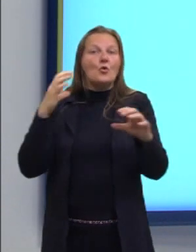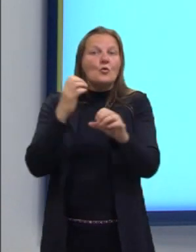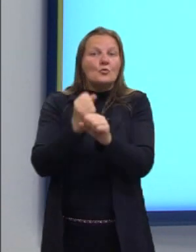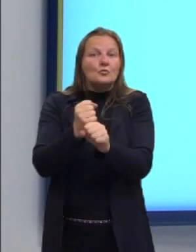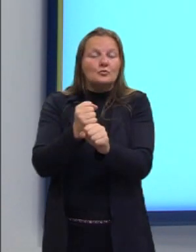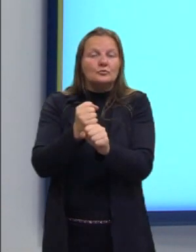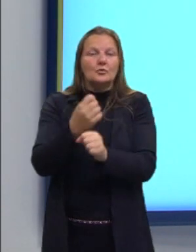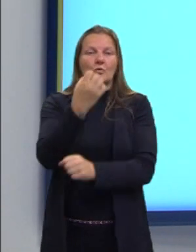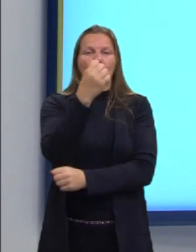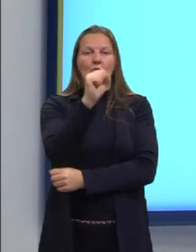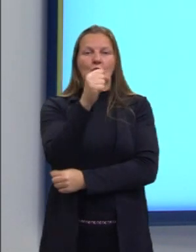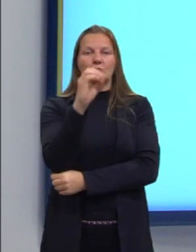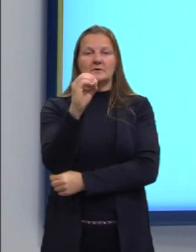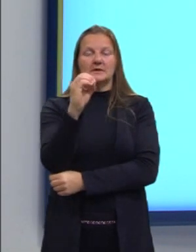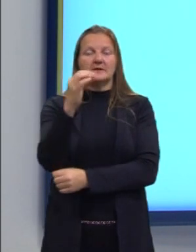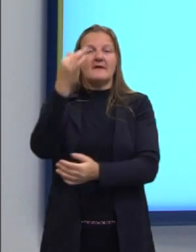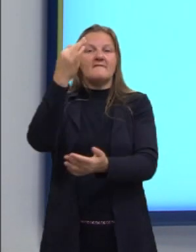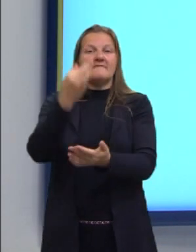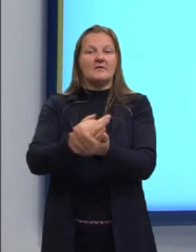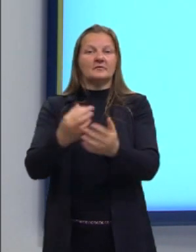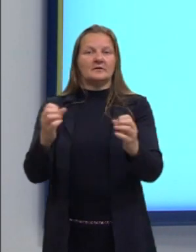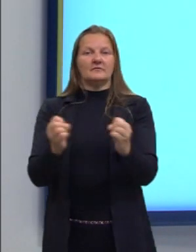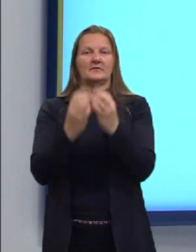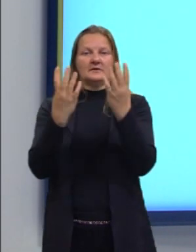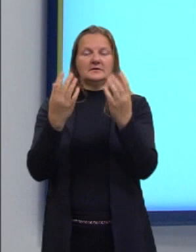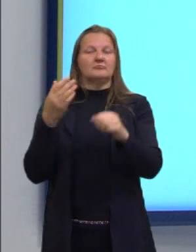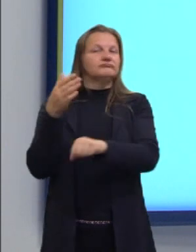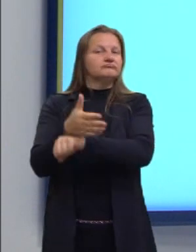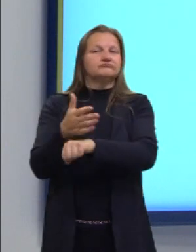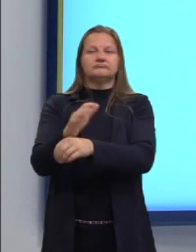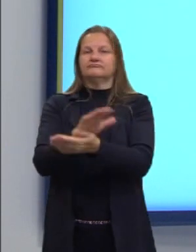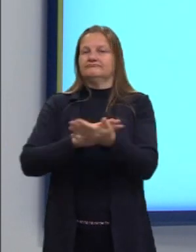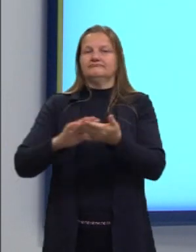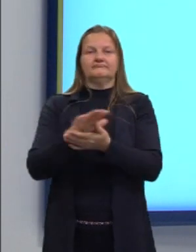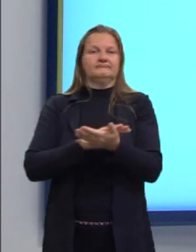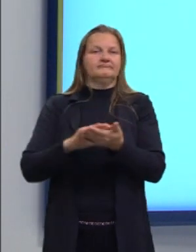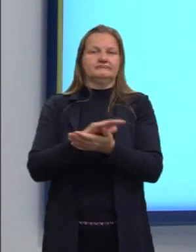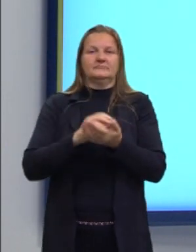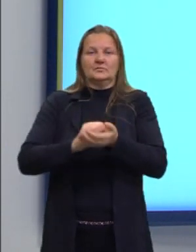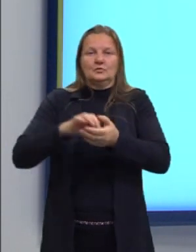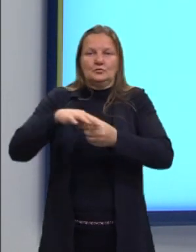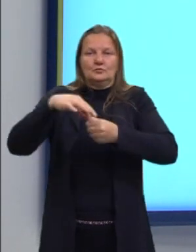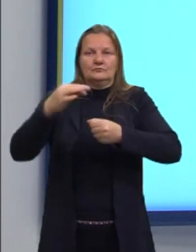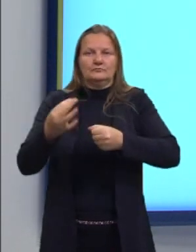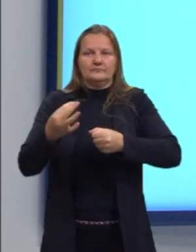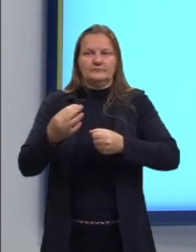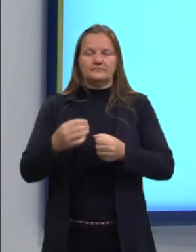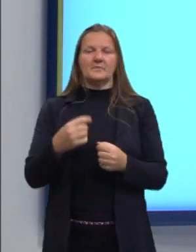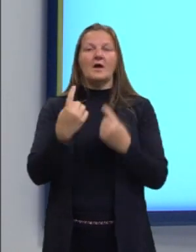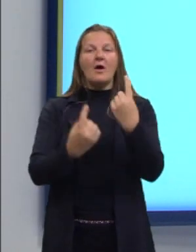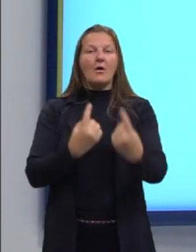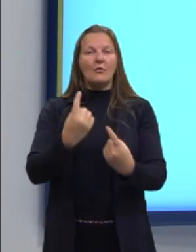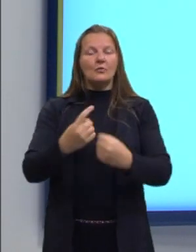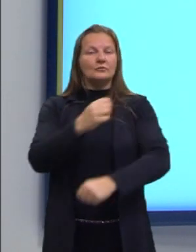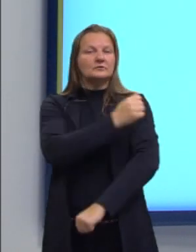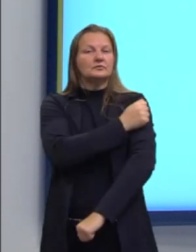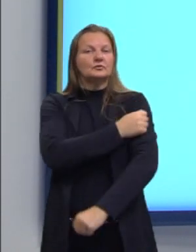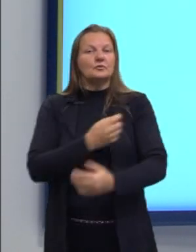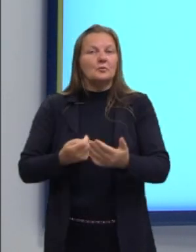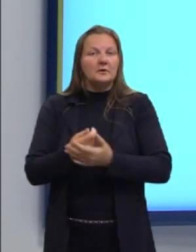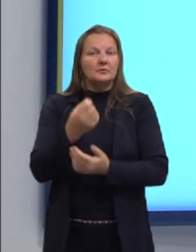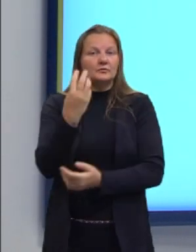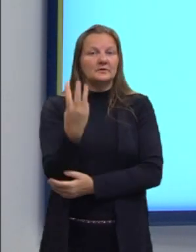80 alunos faltaram à festa, então não participaram da rifa. Alguns alunos compraram três